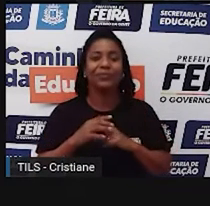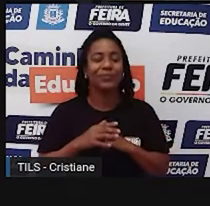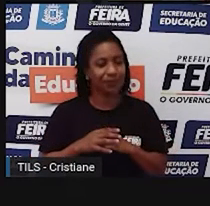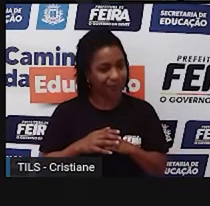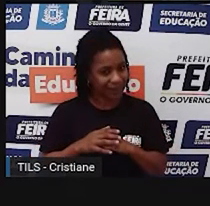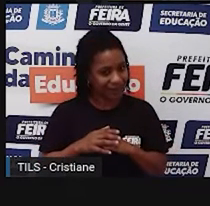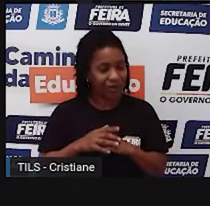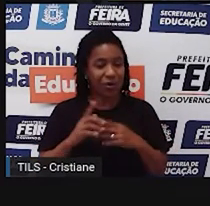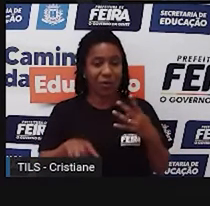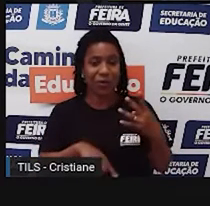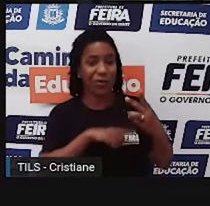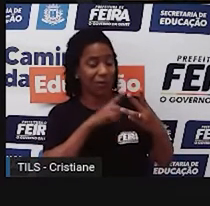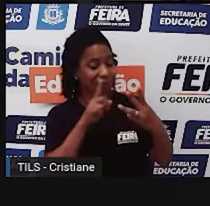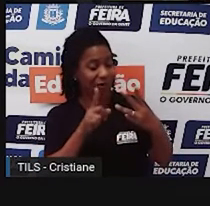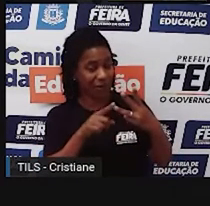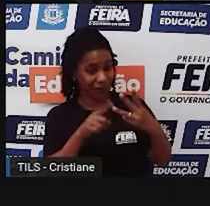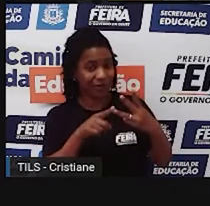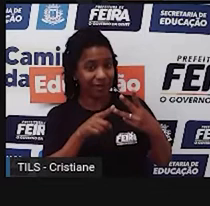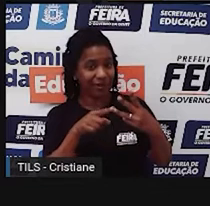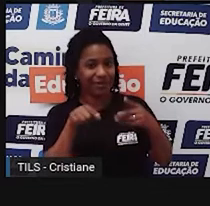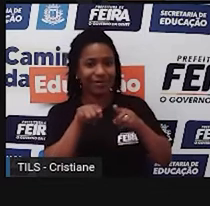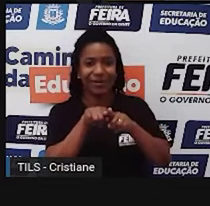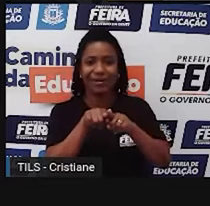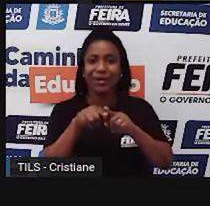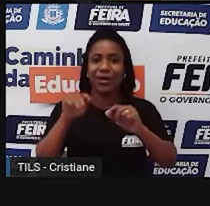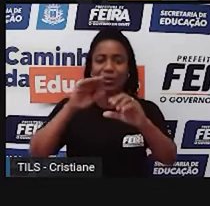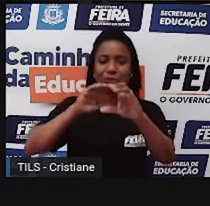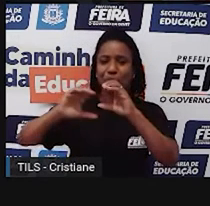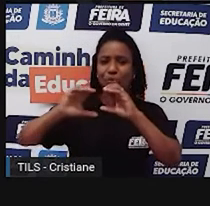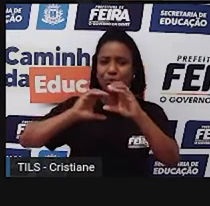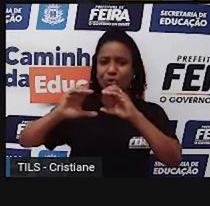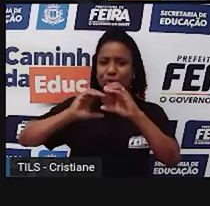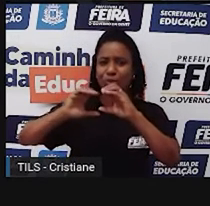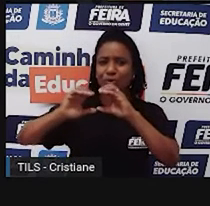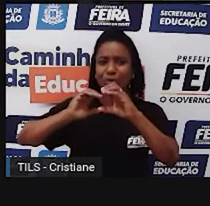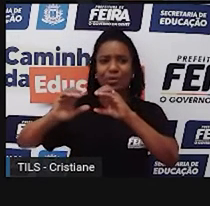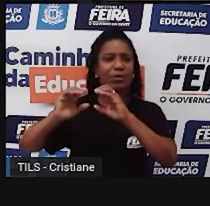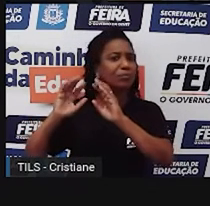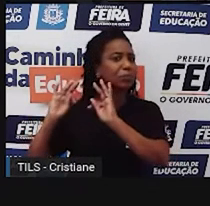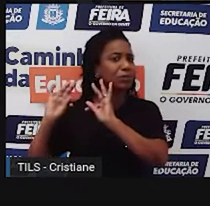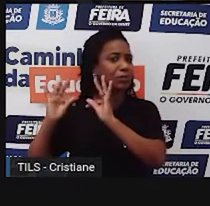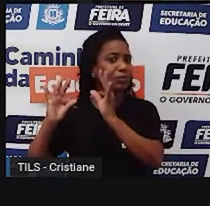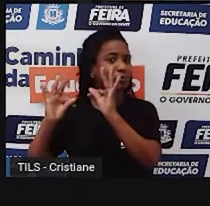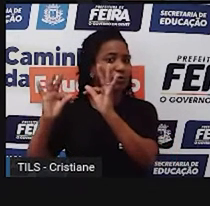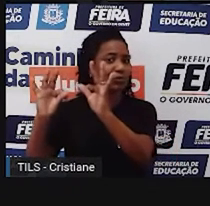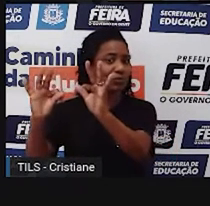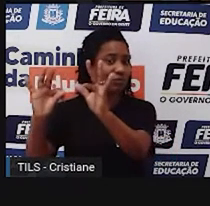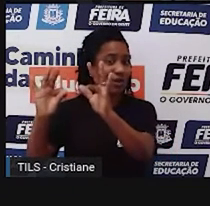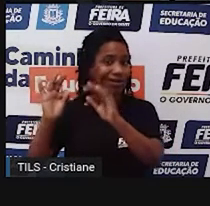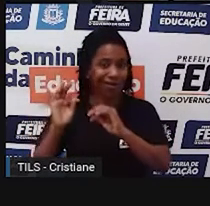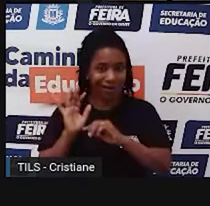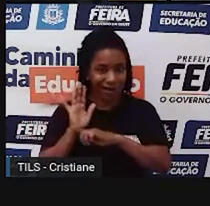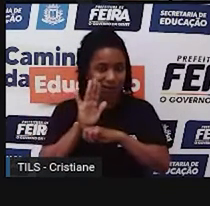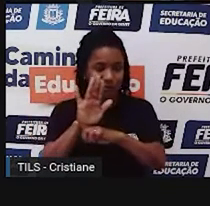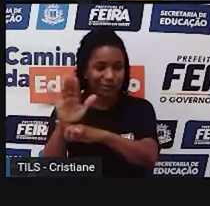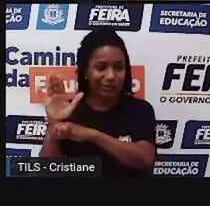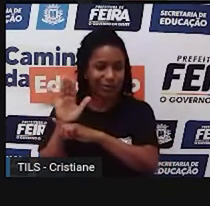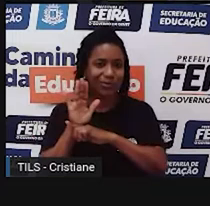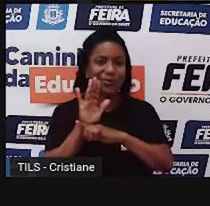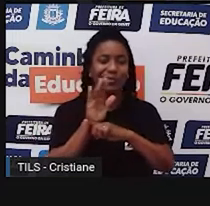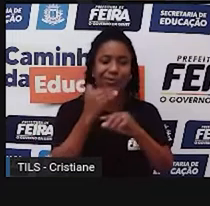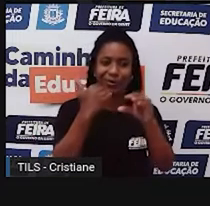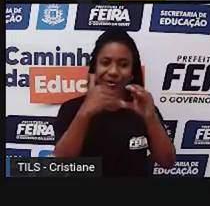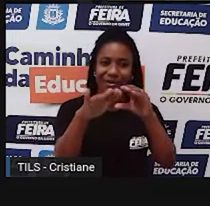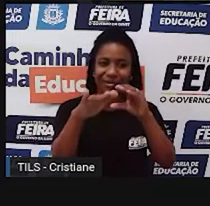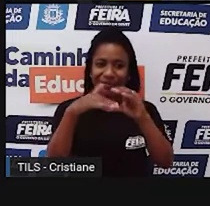Essas comunicações, elas tornaram, digamos assim, as técnicas mais acessíveis, porque a gente podia trocar informações de um